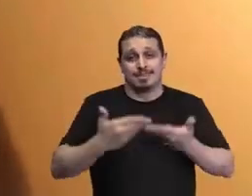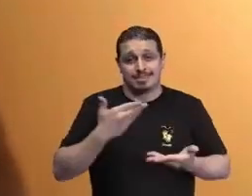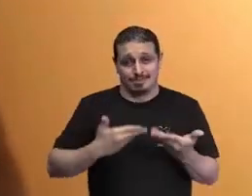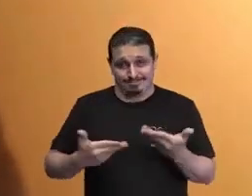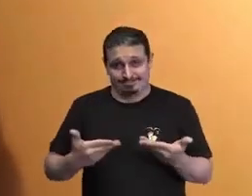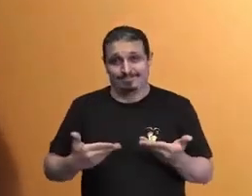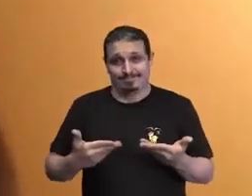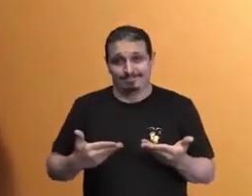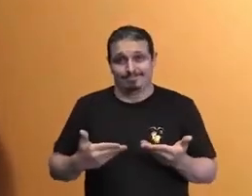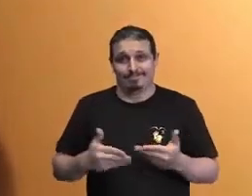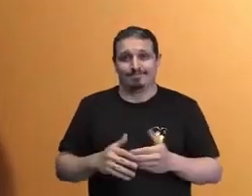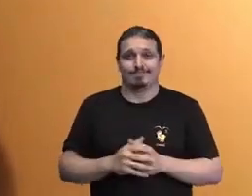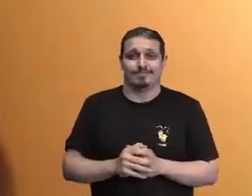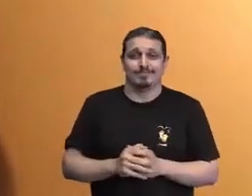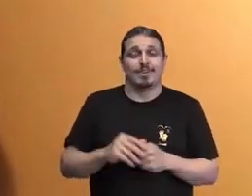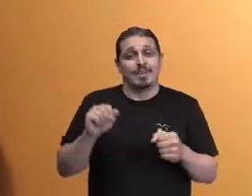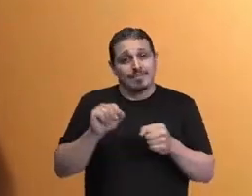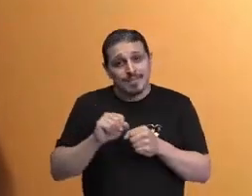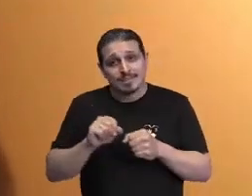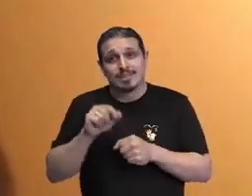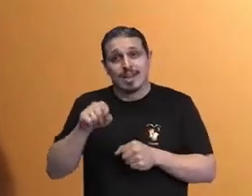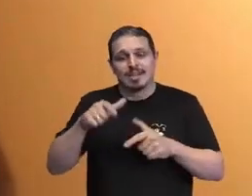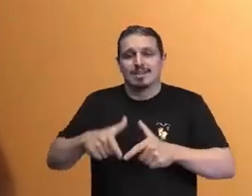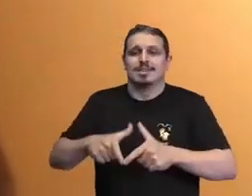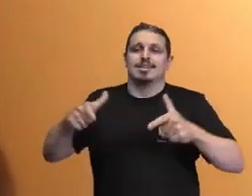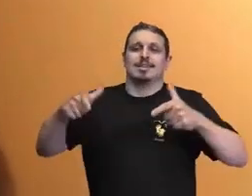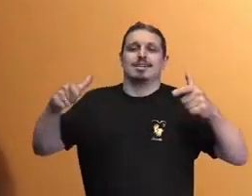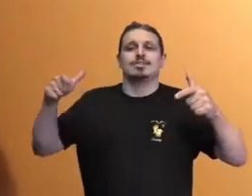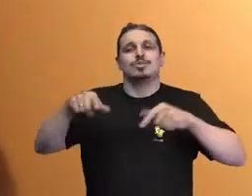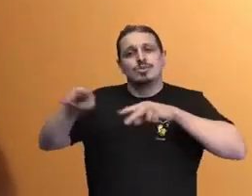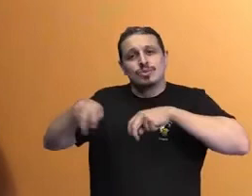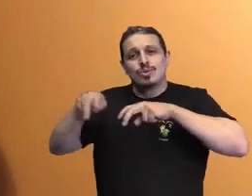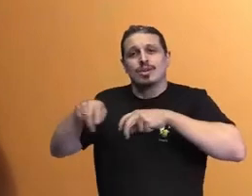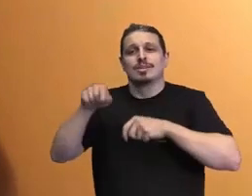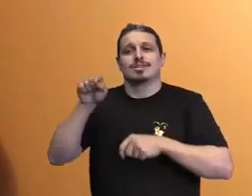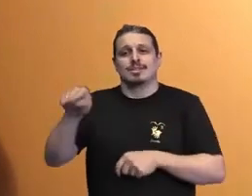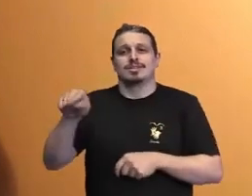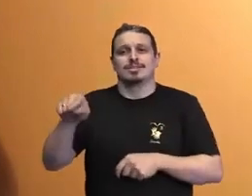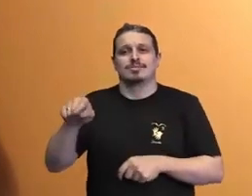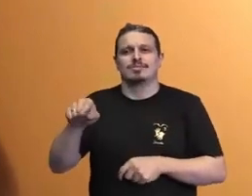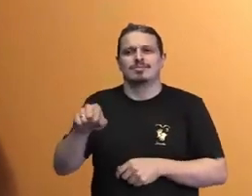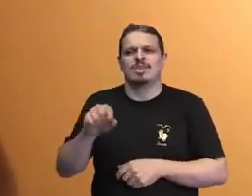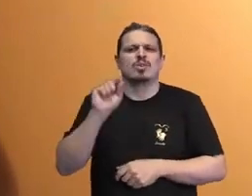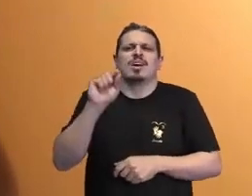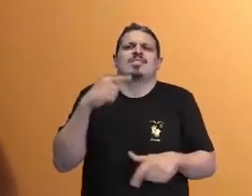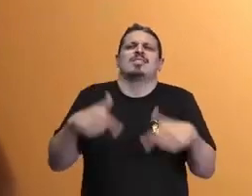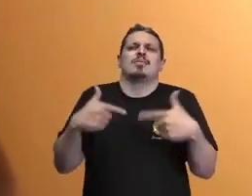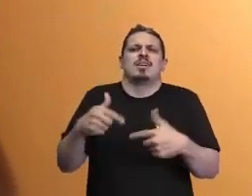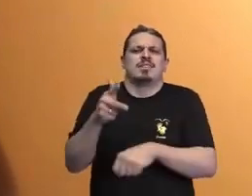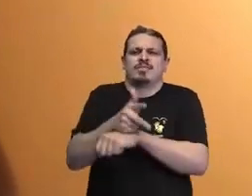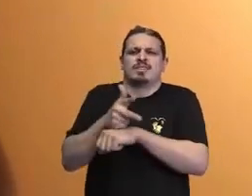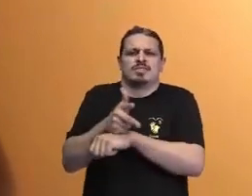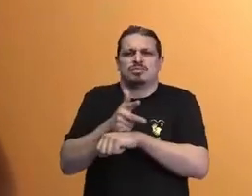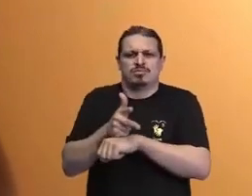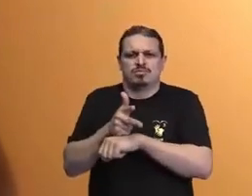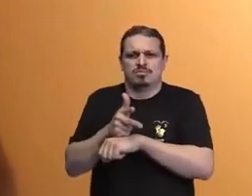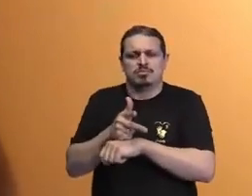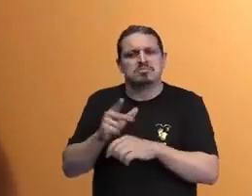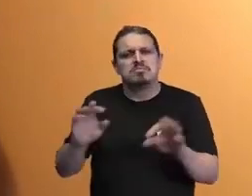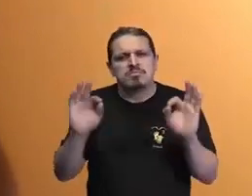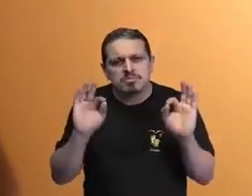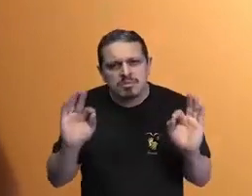no grande sertão haja veredas. Quem trabalhou isso no cinema de modo maravilhoso foi Steven